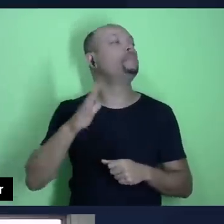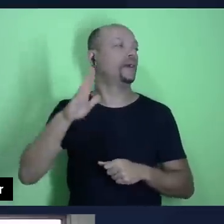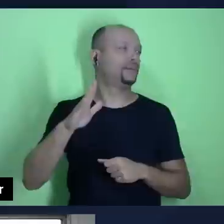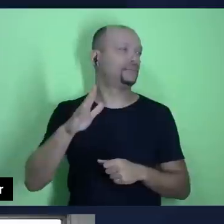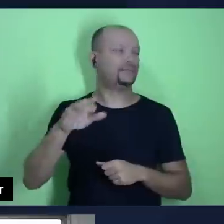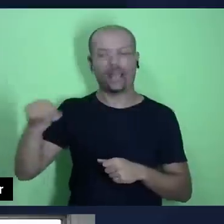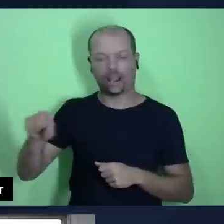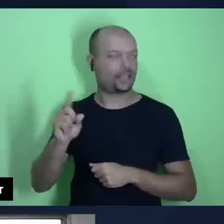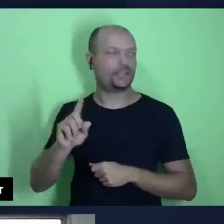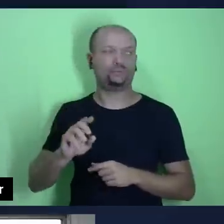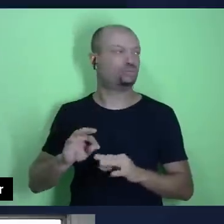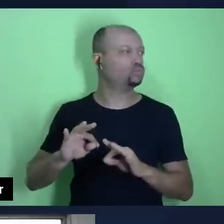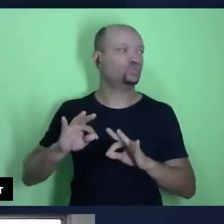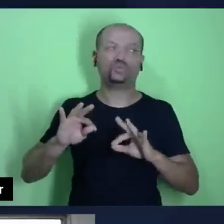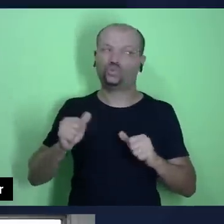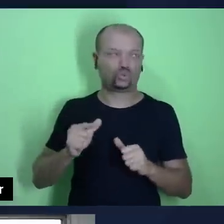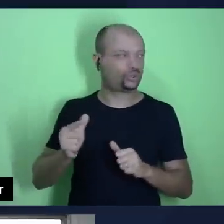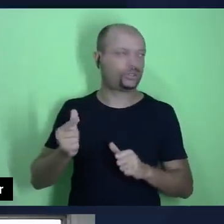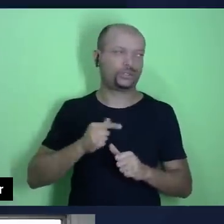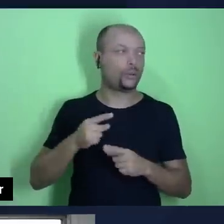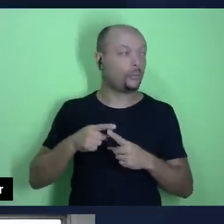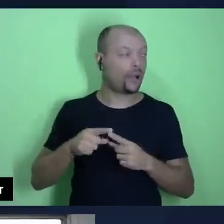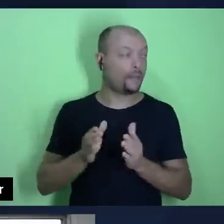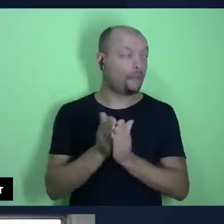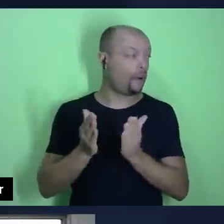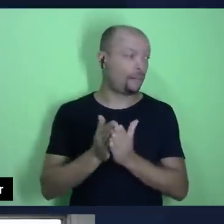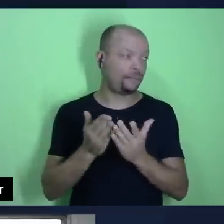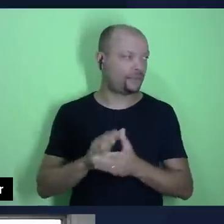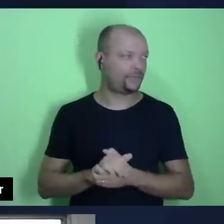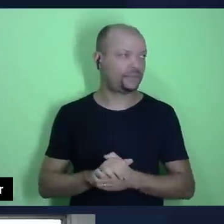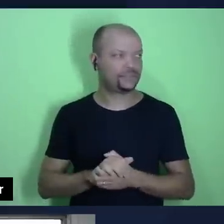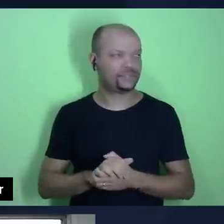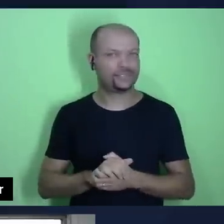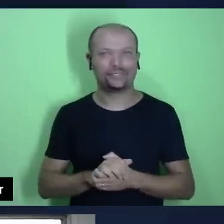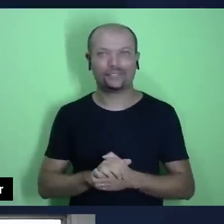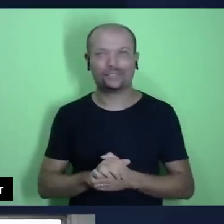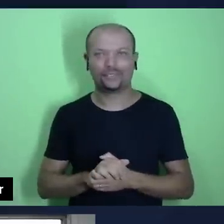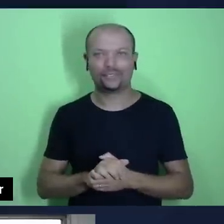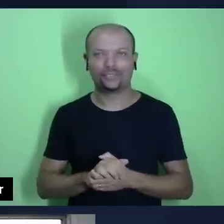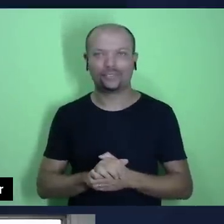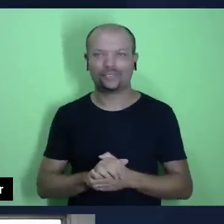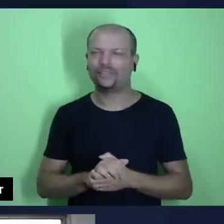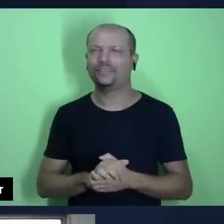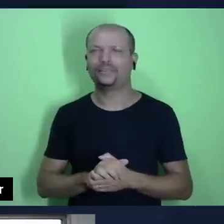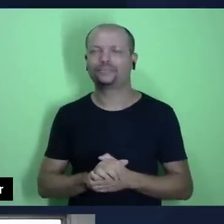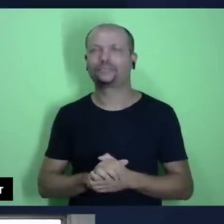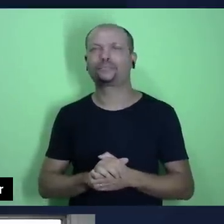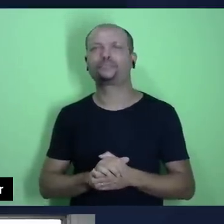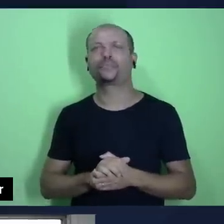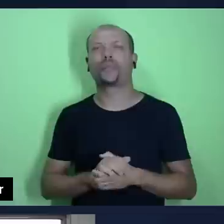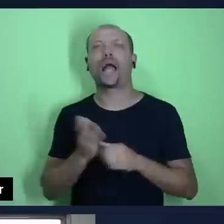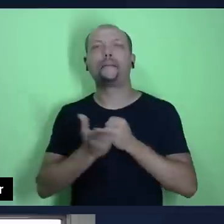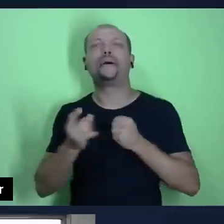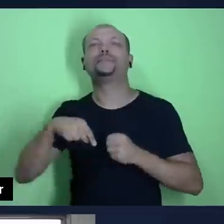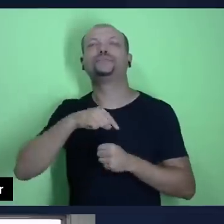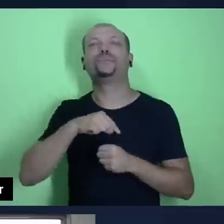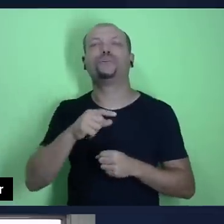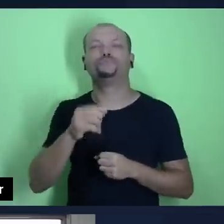pobreza, deu tudo quanto possuía todo o seu sustento. Um dos princípios que nós encontramos aqui,